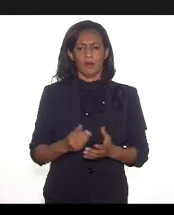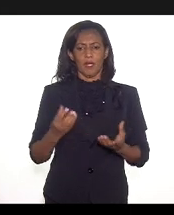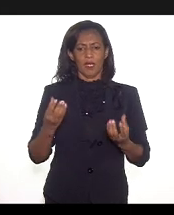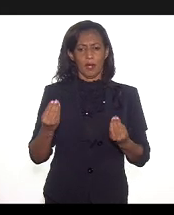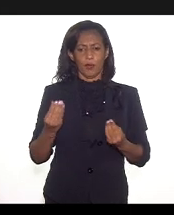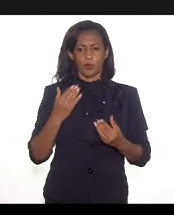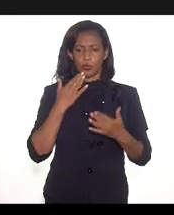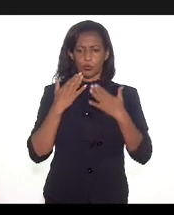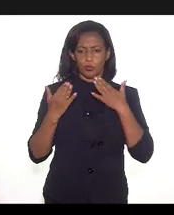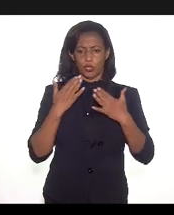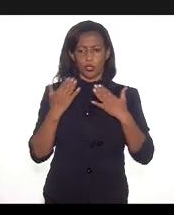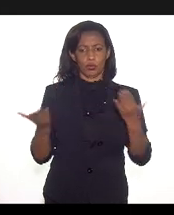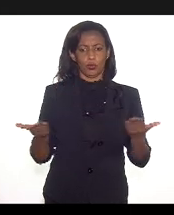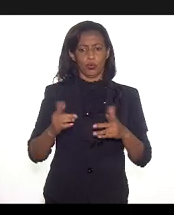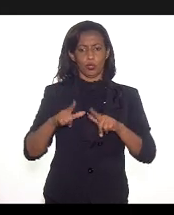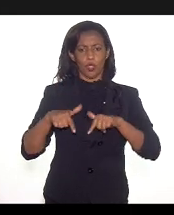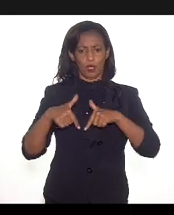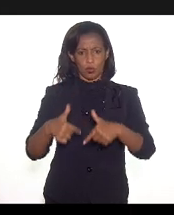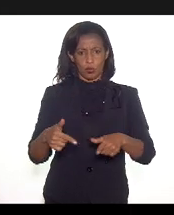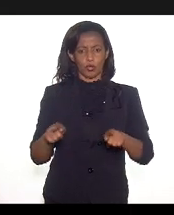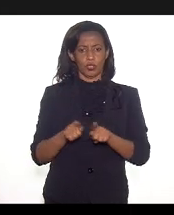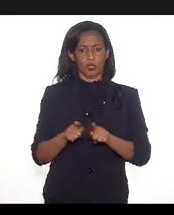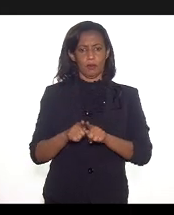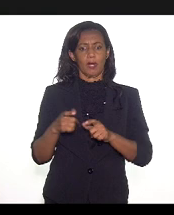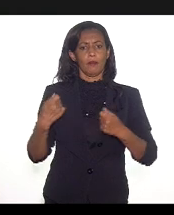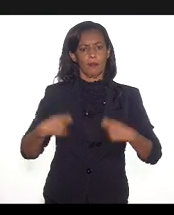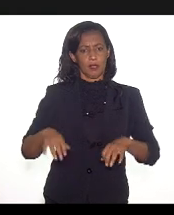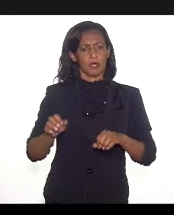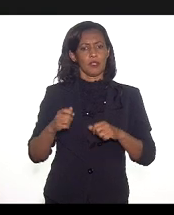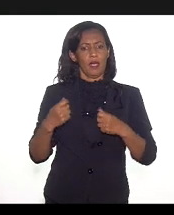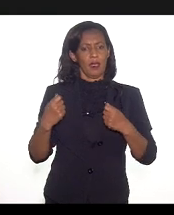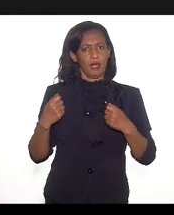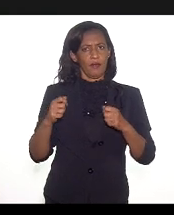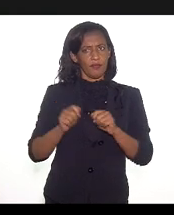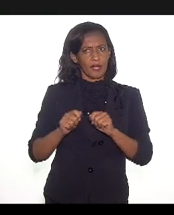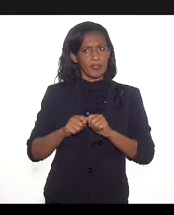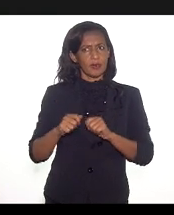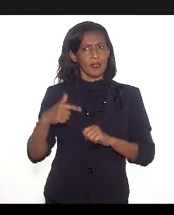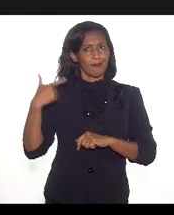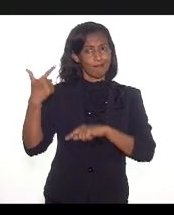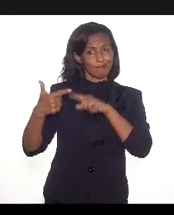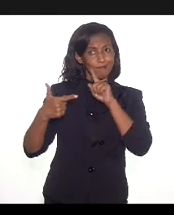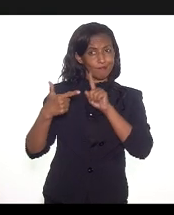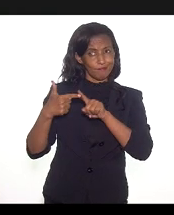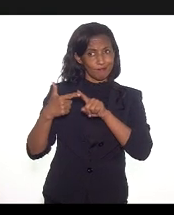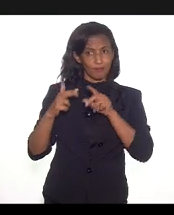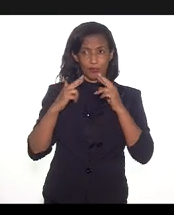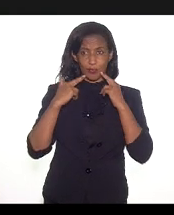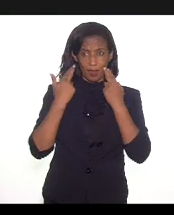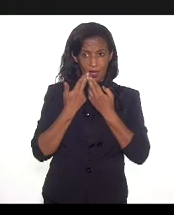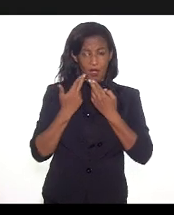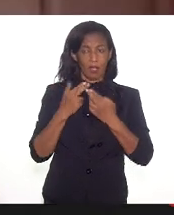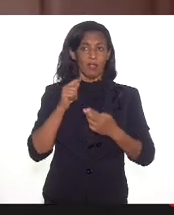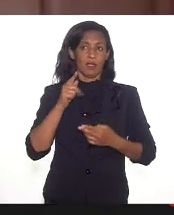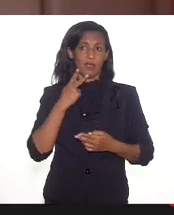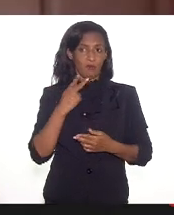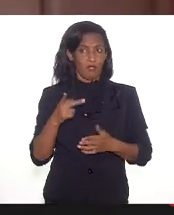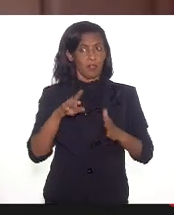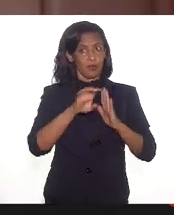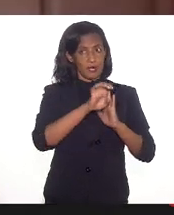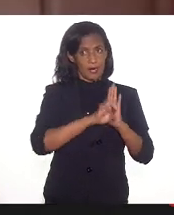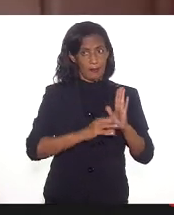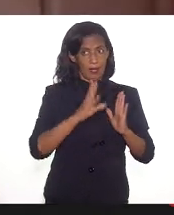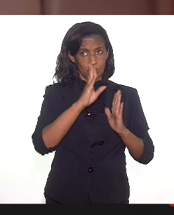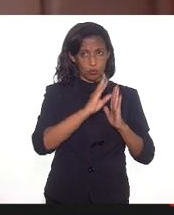encaminhamentos aqui, muitas ações e a gente vai precisar fazer um segundo momento, né? Em relação às emendas, a gente é